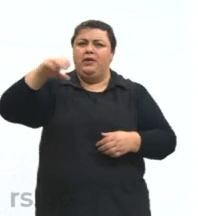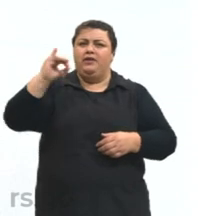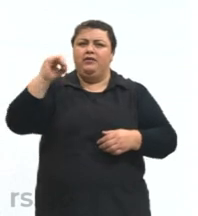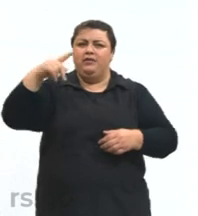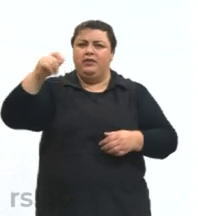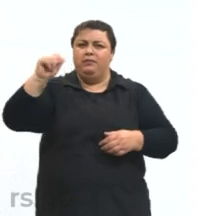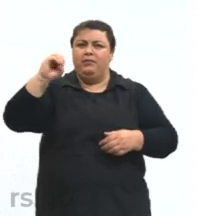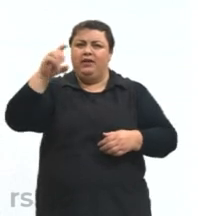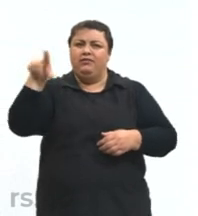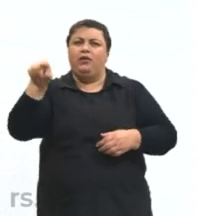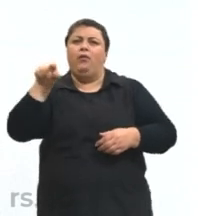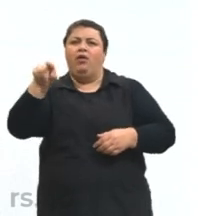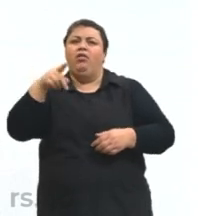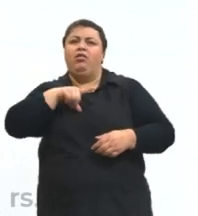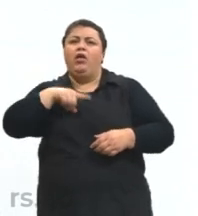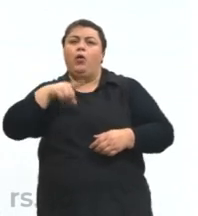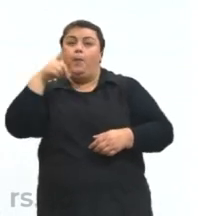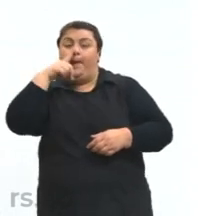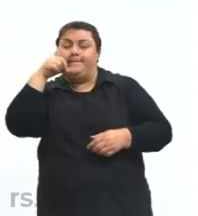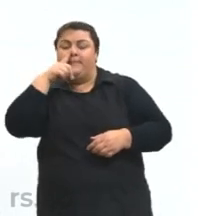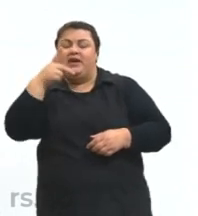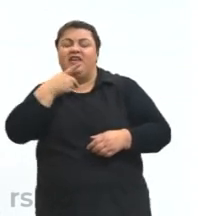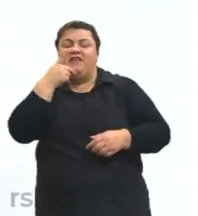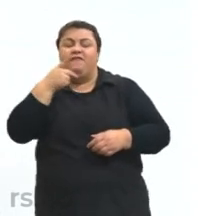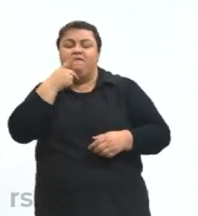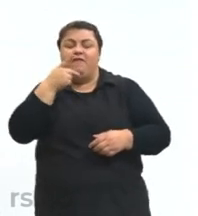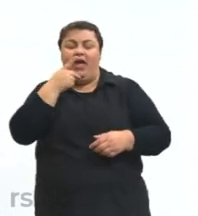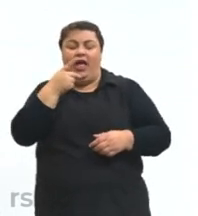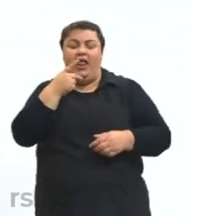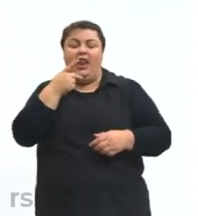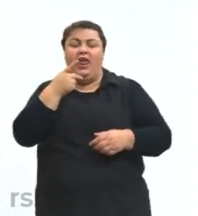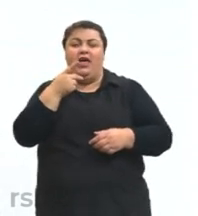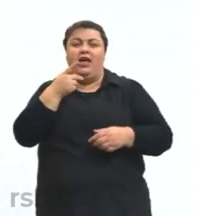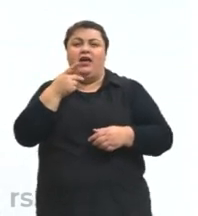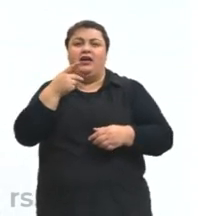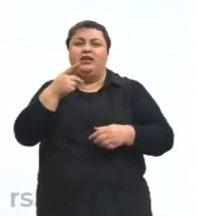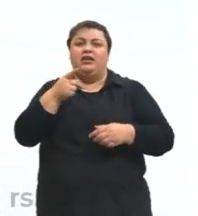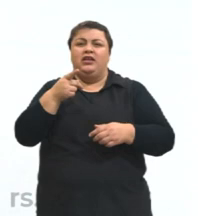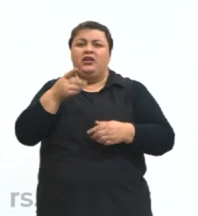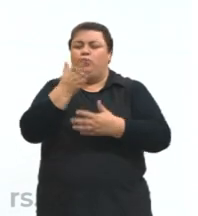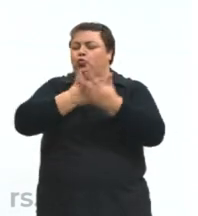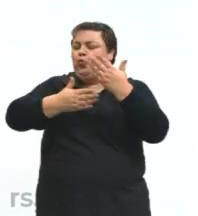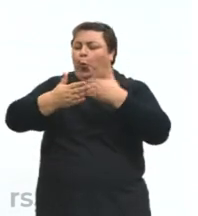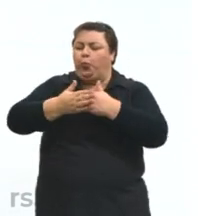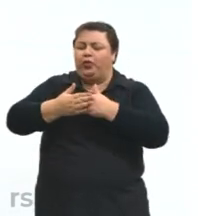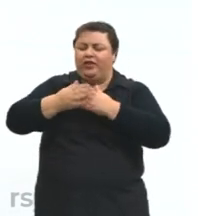todas as coisas que ela vai renunciar quando este neném nascer.